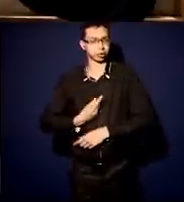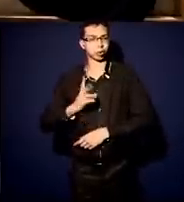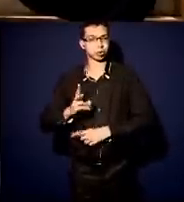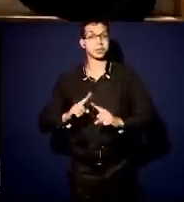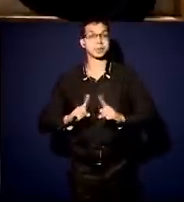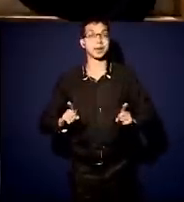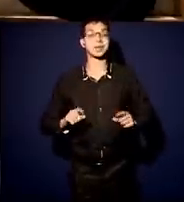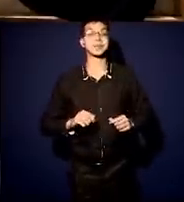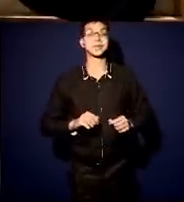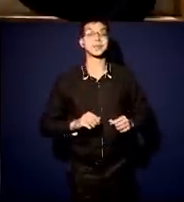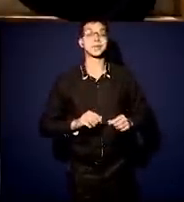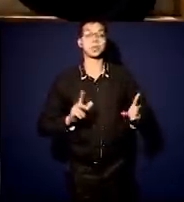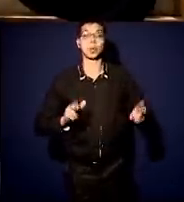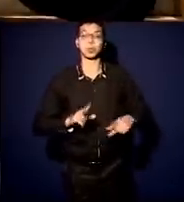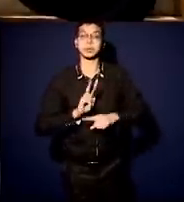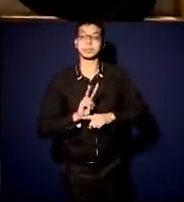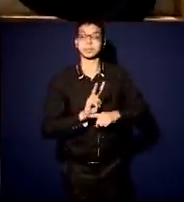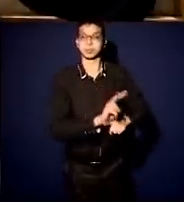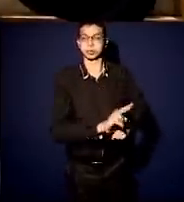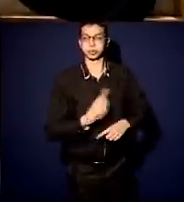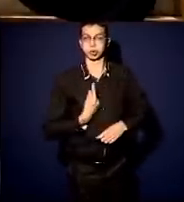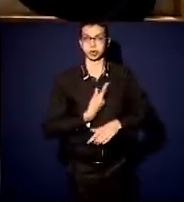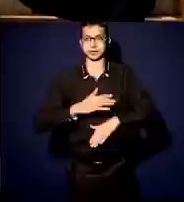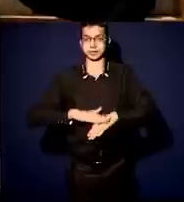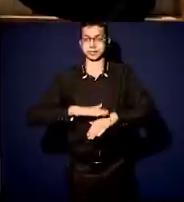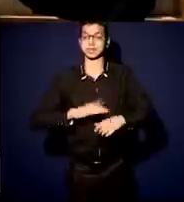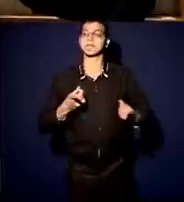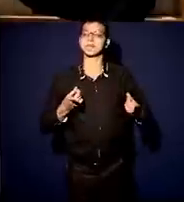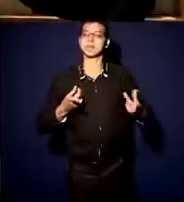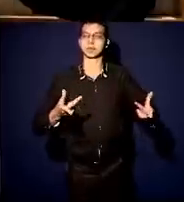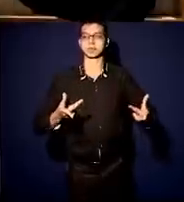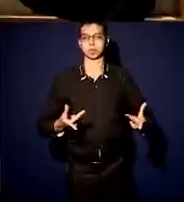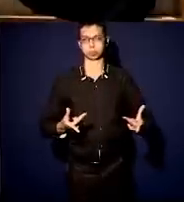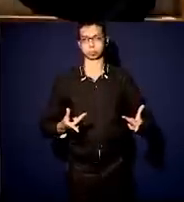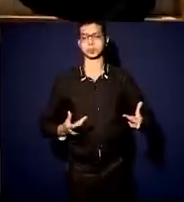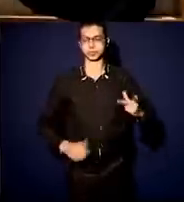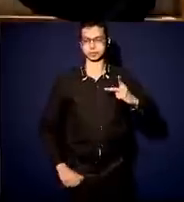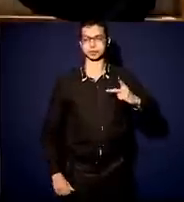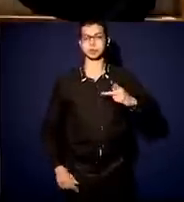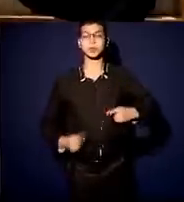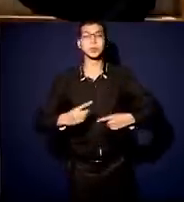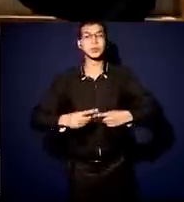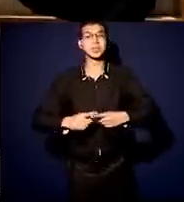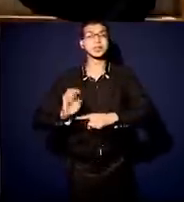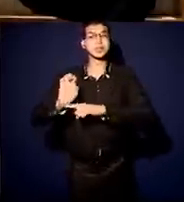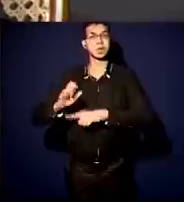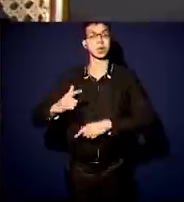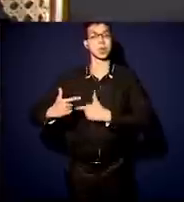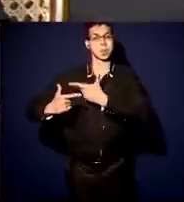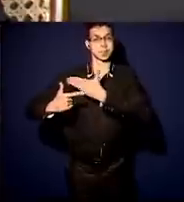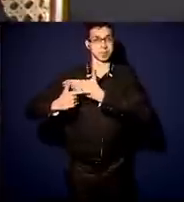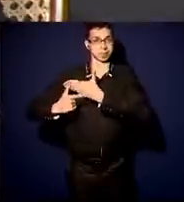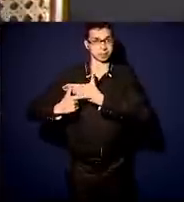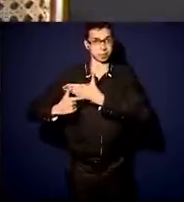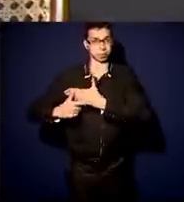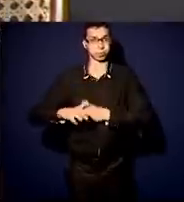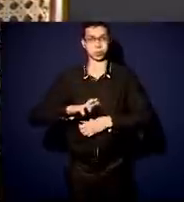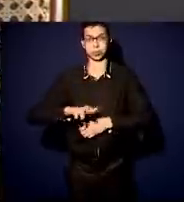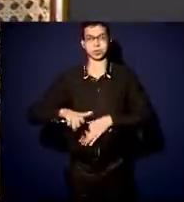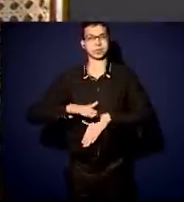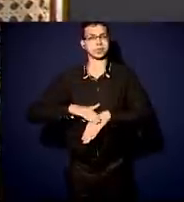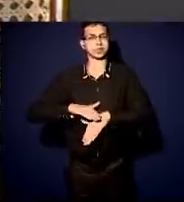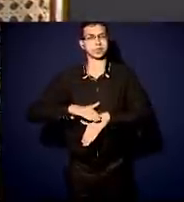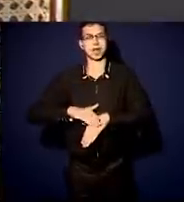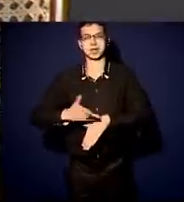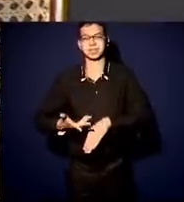conduzimos a privatização da nossa companhia, a venda da companhia. Por quê? Porque o papel do Estado não é operar diretamente, ele se revela pouco